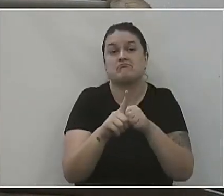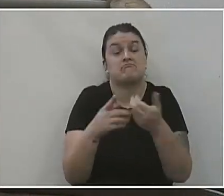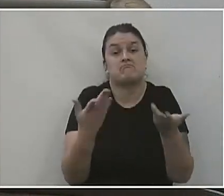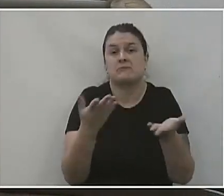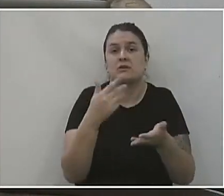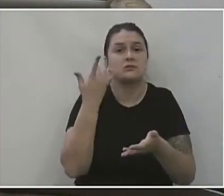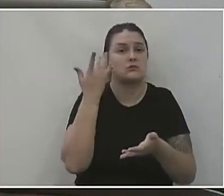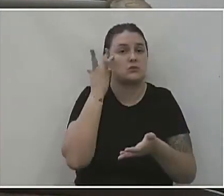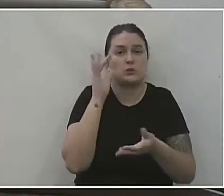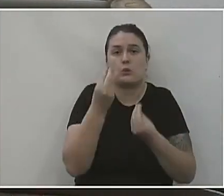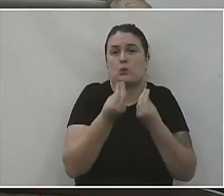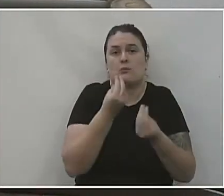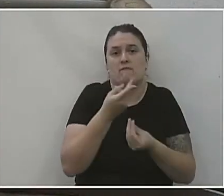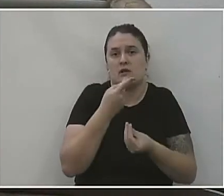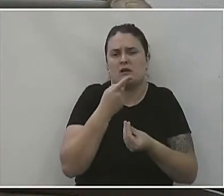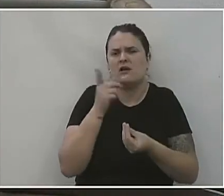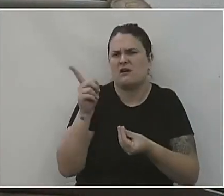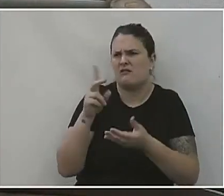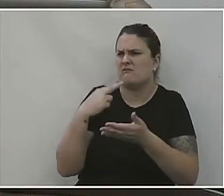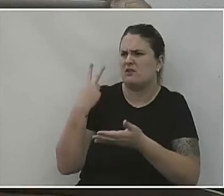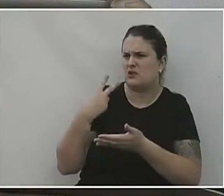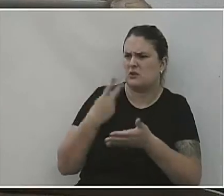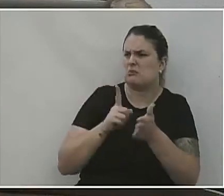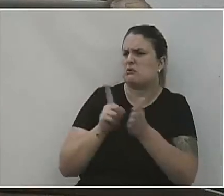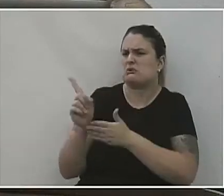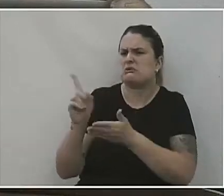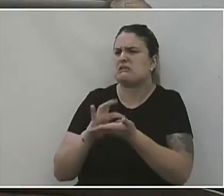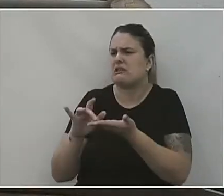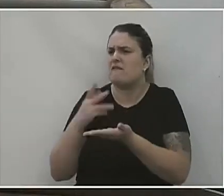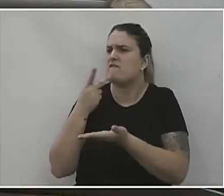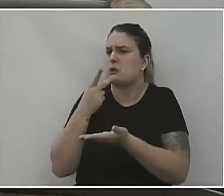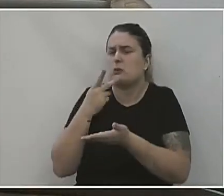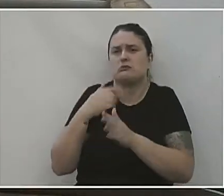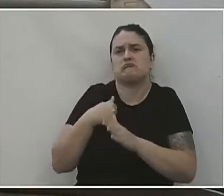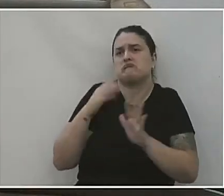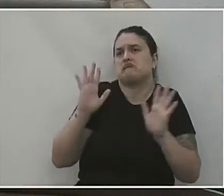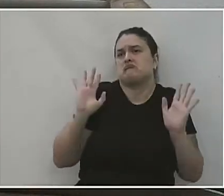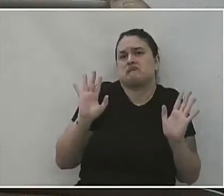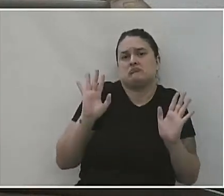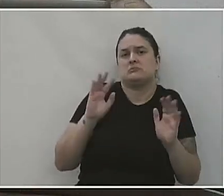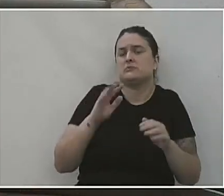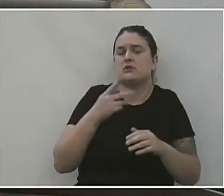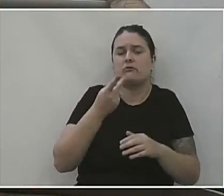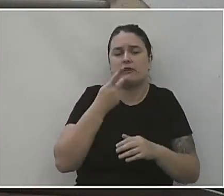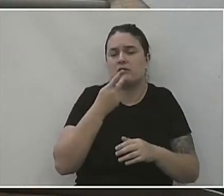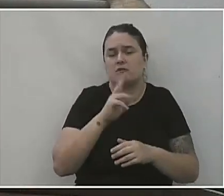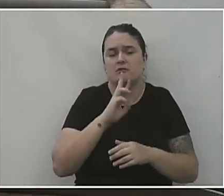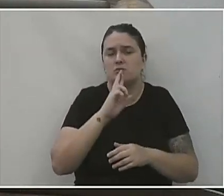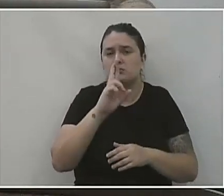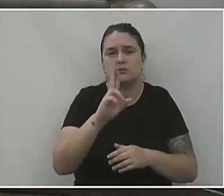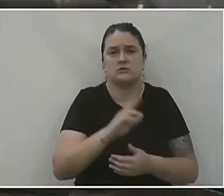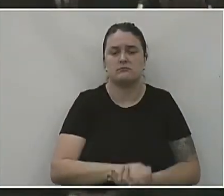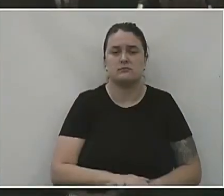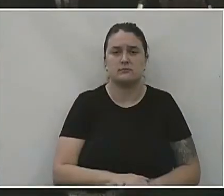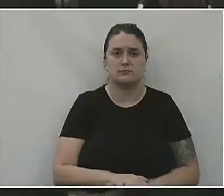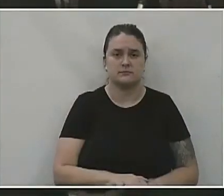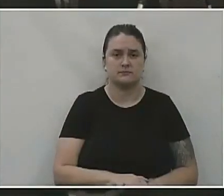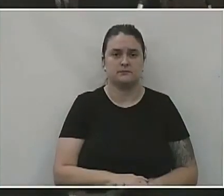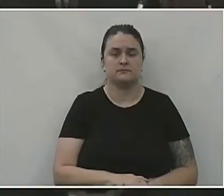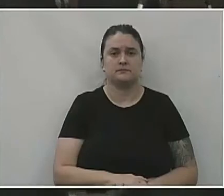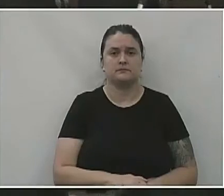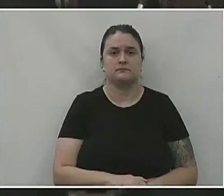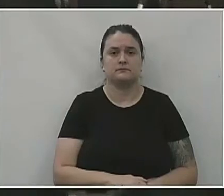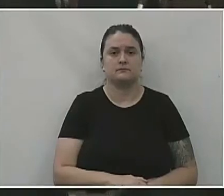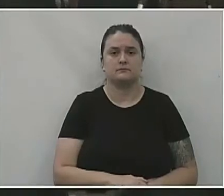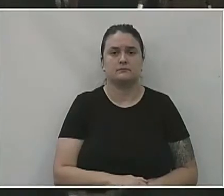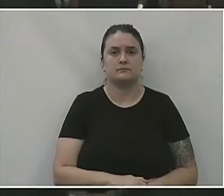vem. Mas o vereador perguntou para o secretário e ele falou aquilo. Na verdade, eu prefiro me abster a isso, caro vereador.